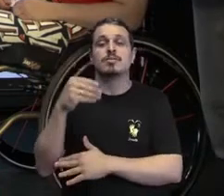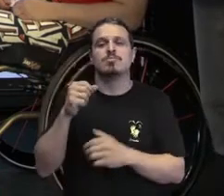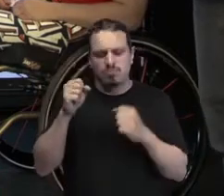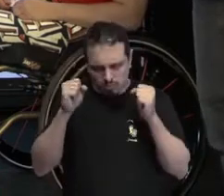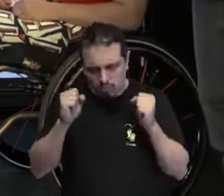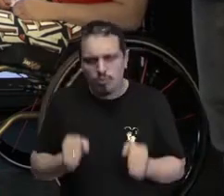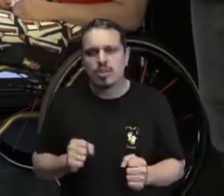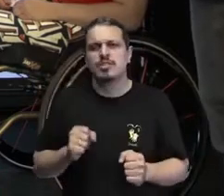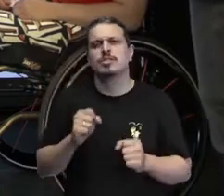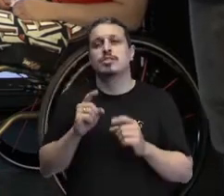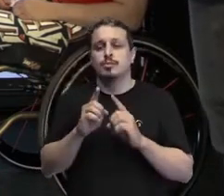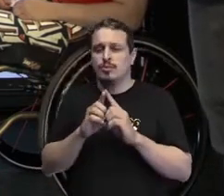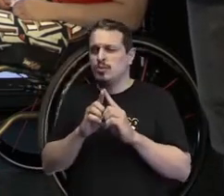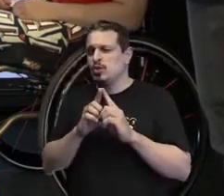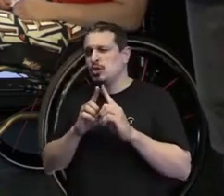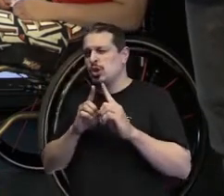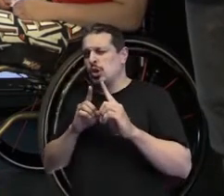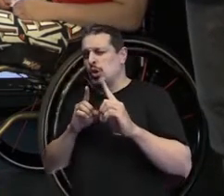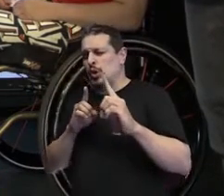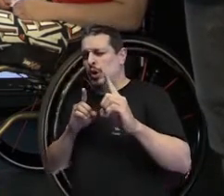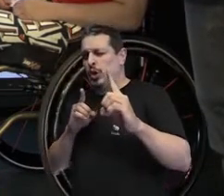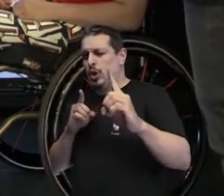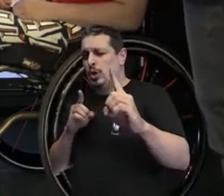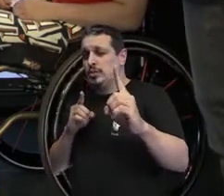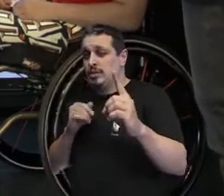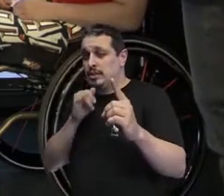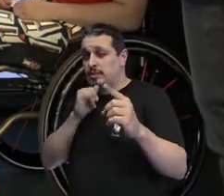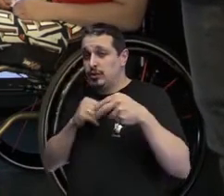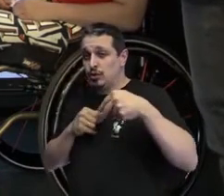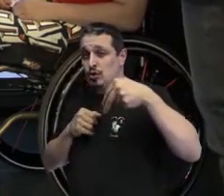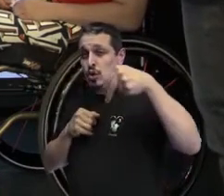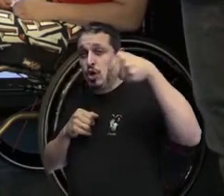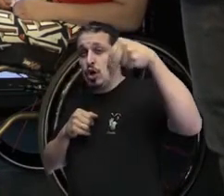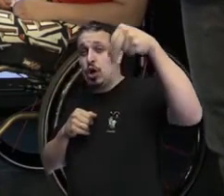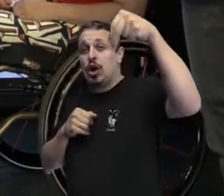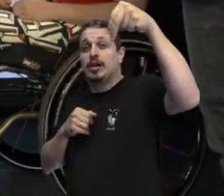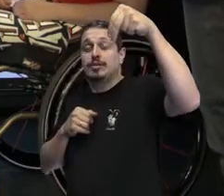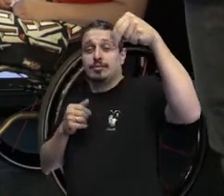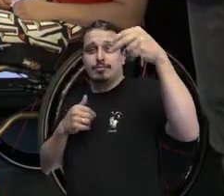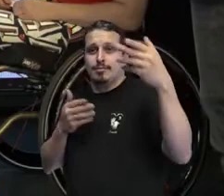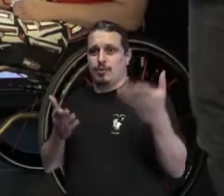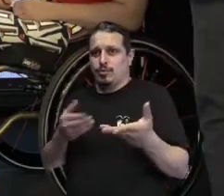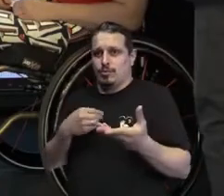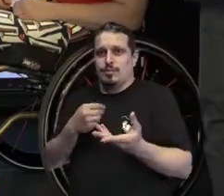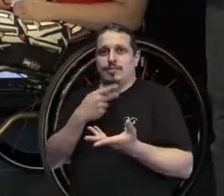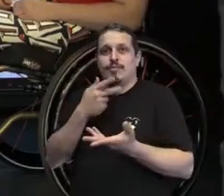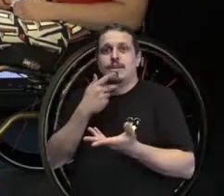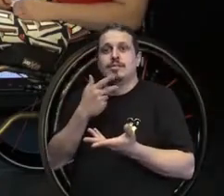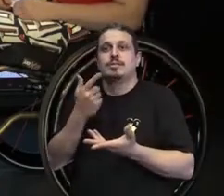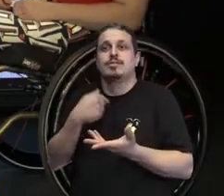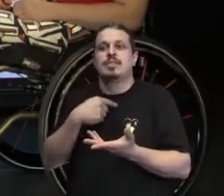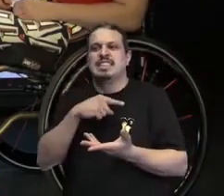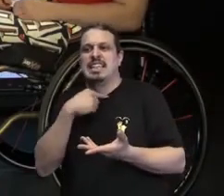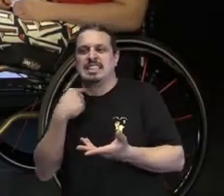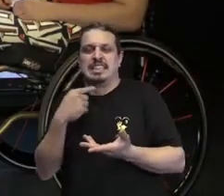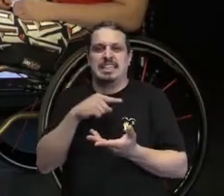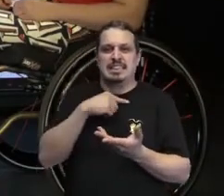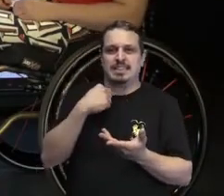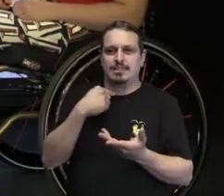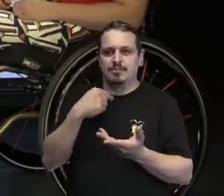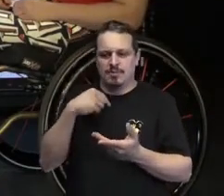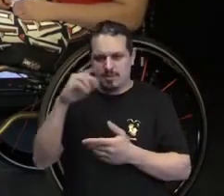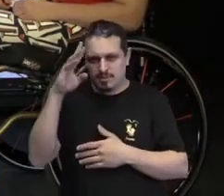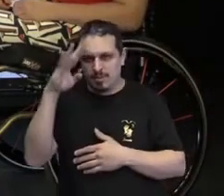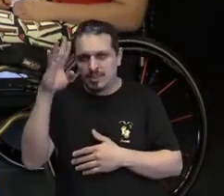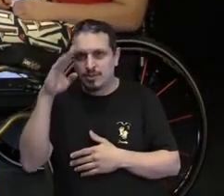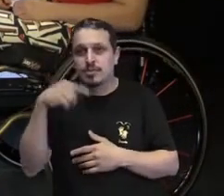Eu venho do Nordeste. O Nordeste a gente sabe que é, infelizmente, bem mais atrasado do que a gente imaginava, né, do que